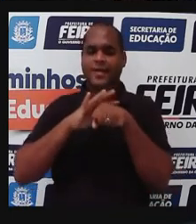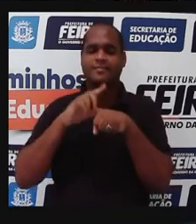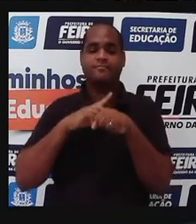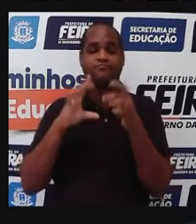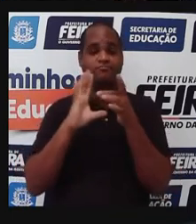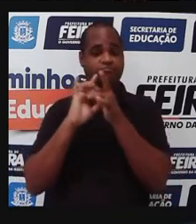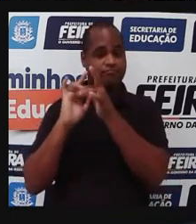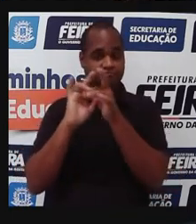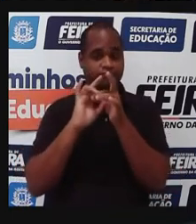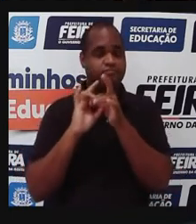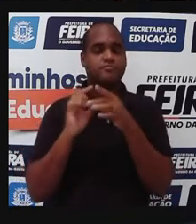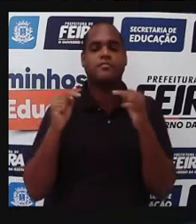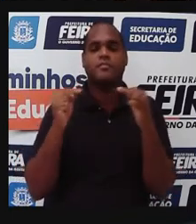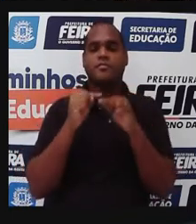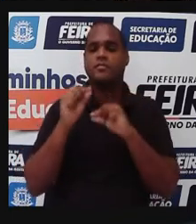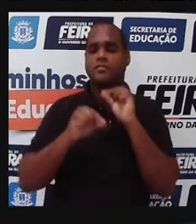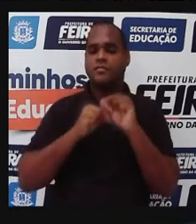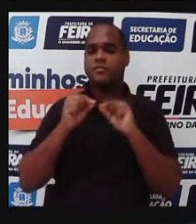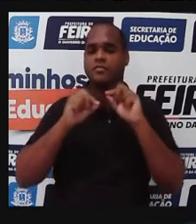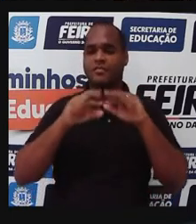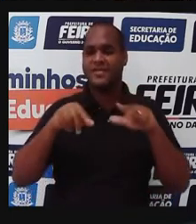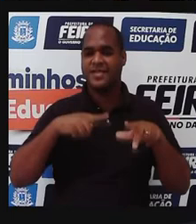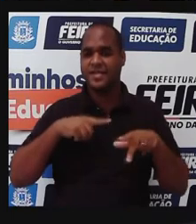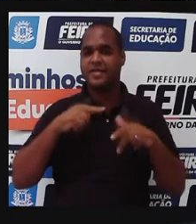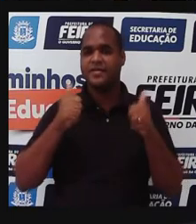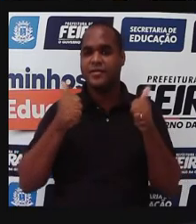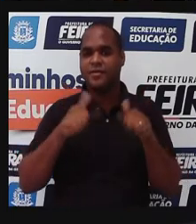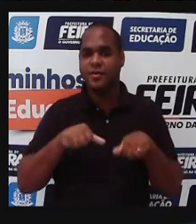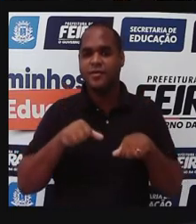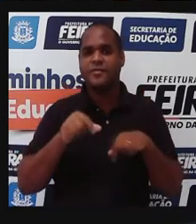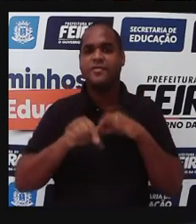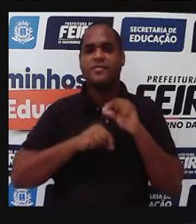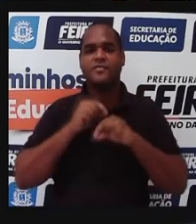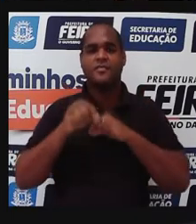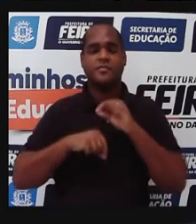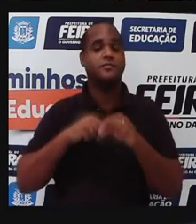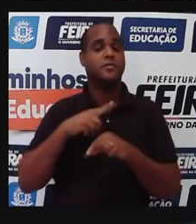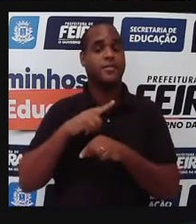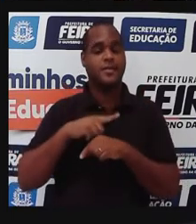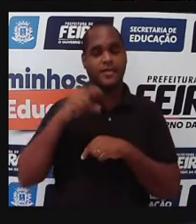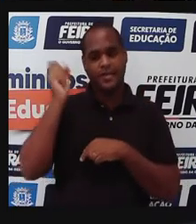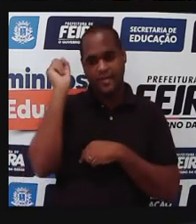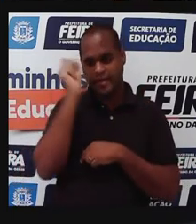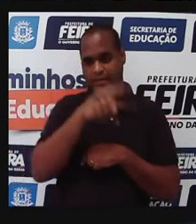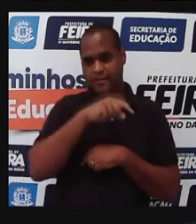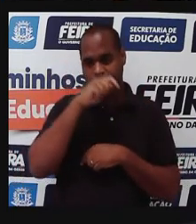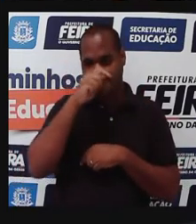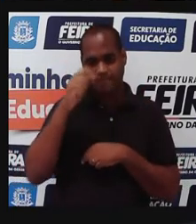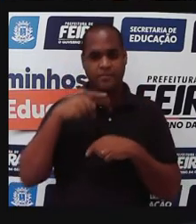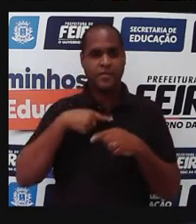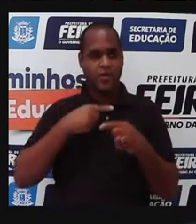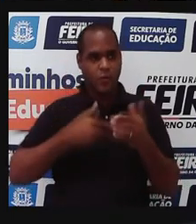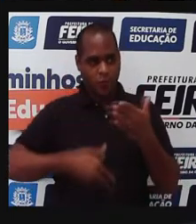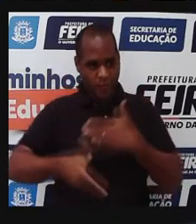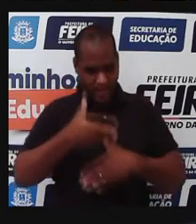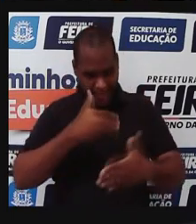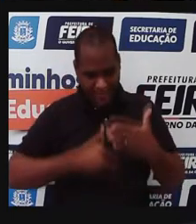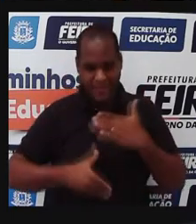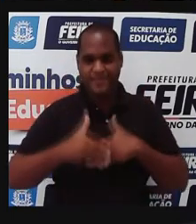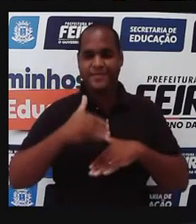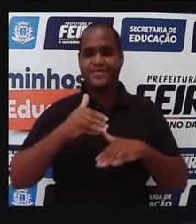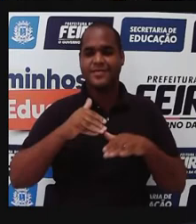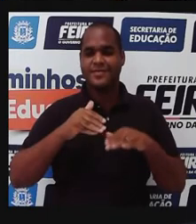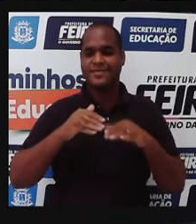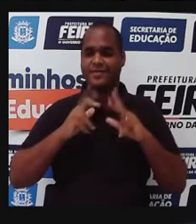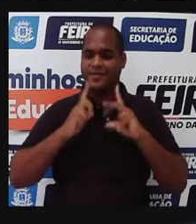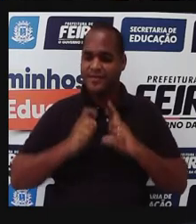relacionadas, né, àqueles hábitos de higiene. Se eu não lavo as minhas mãos, se eu não tenho um saneamento básico de qualidade,